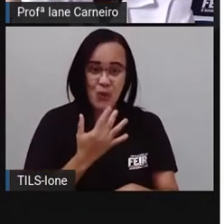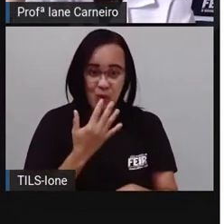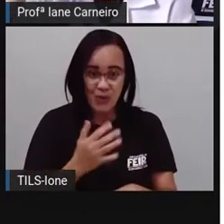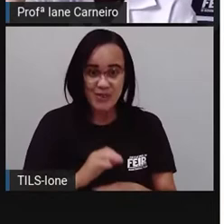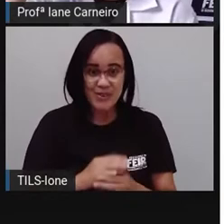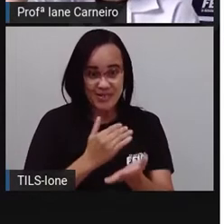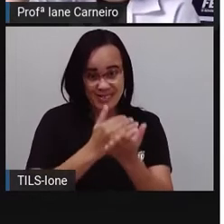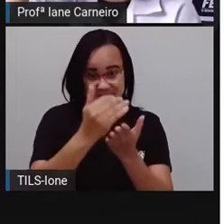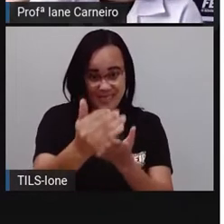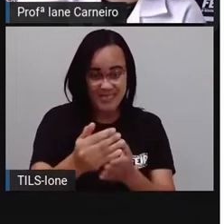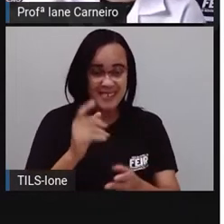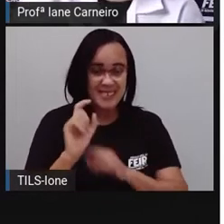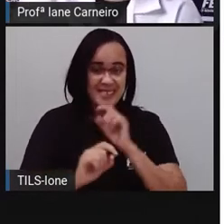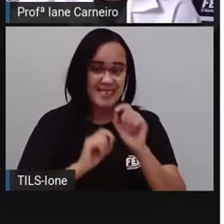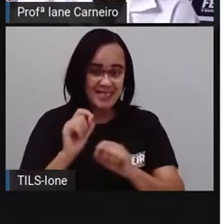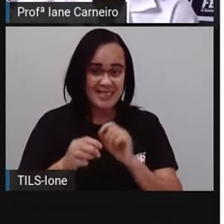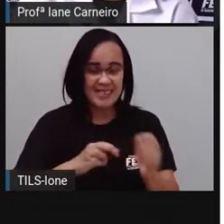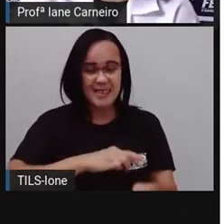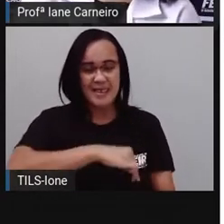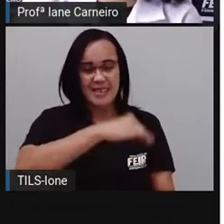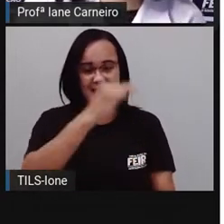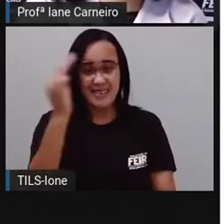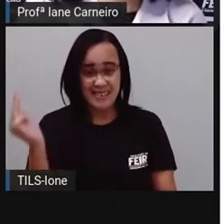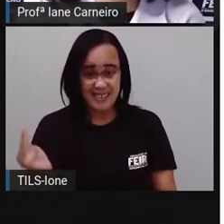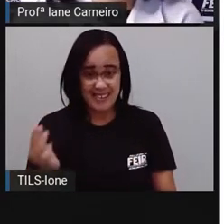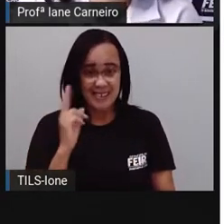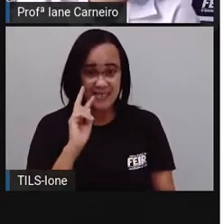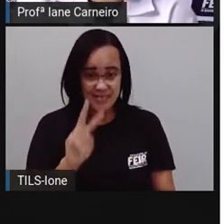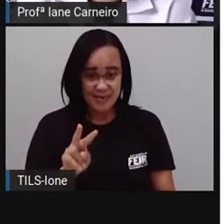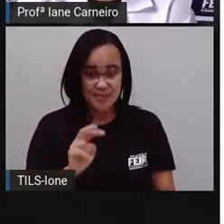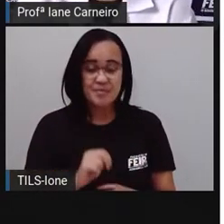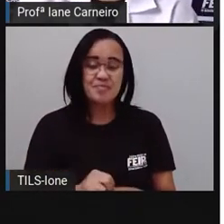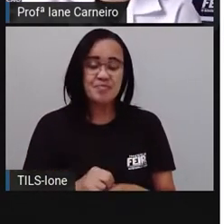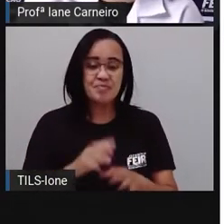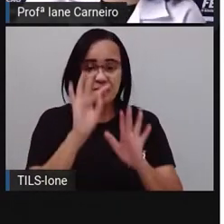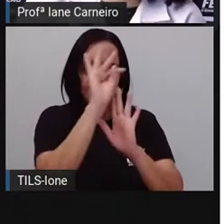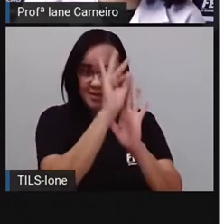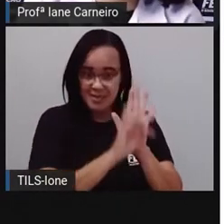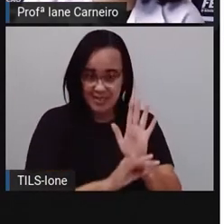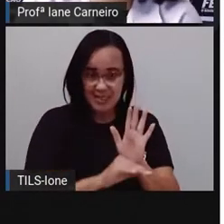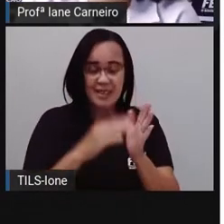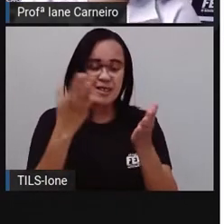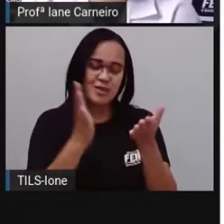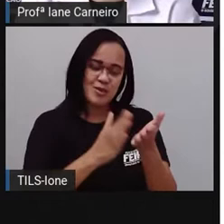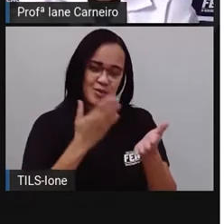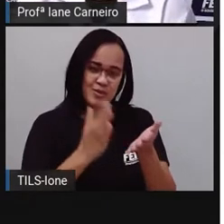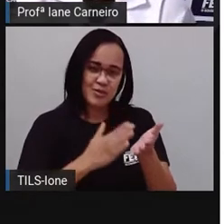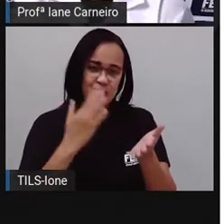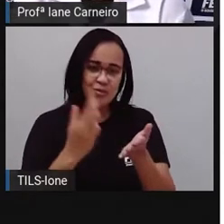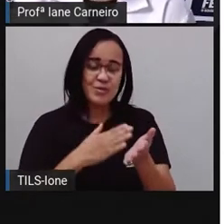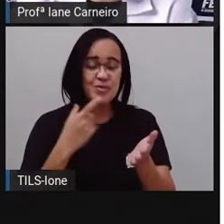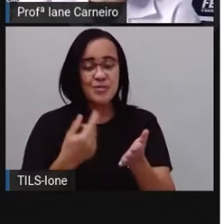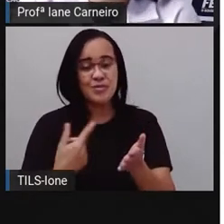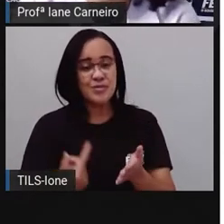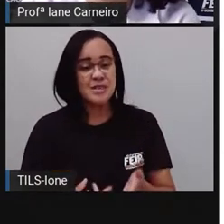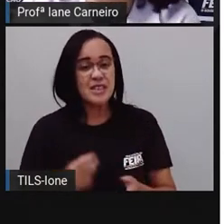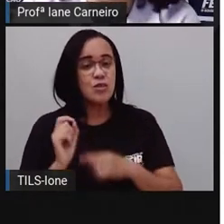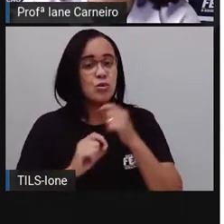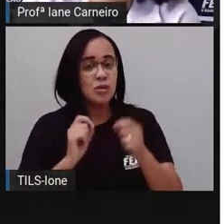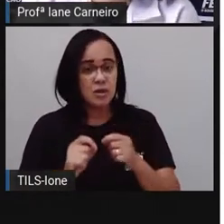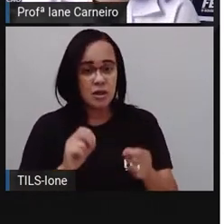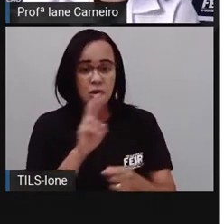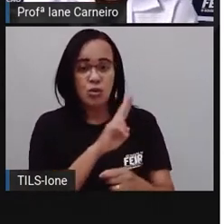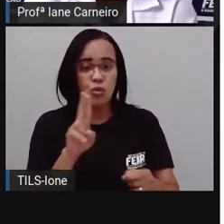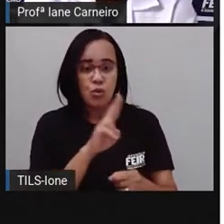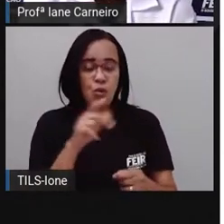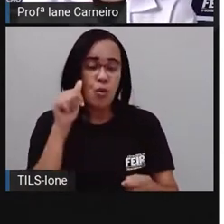dar início à nossa aula, a Pró trouxe um texto, um livro de Ruth Rocha que se chama Bom Dia Todas as Cores.